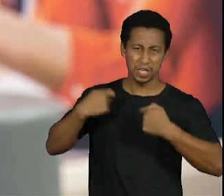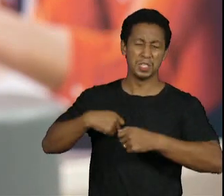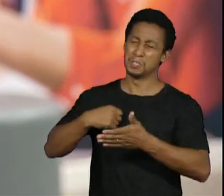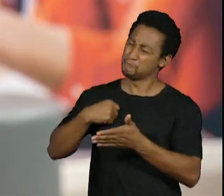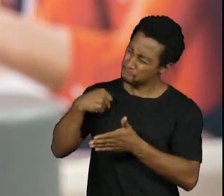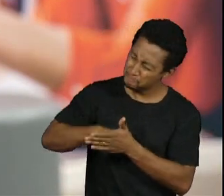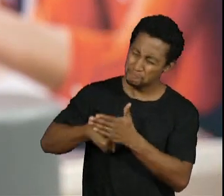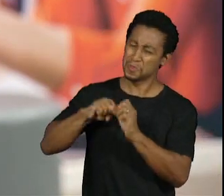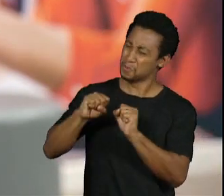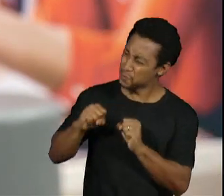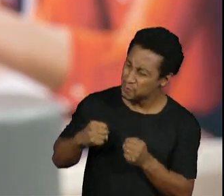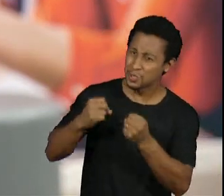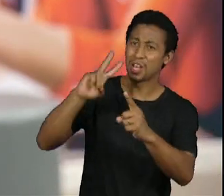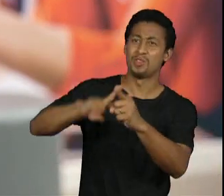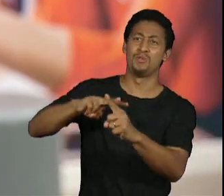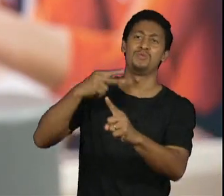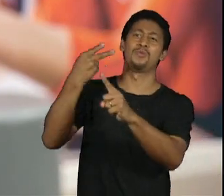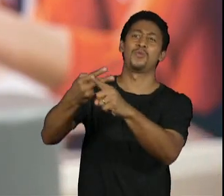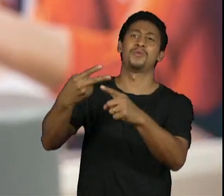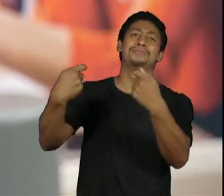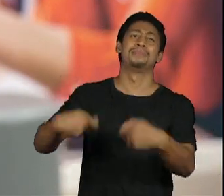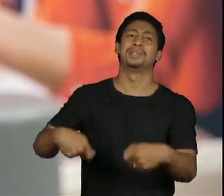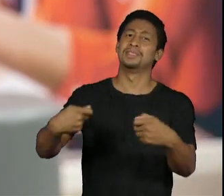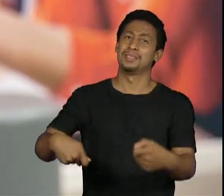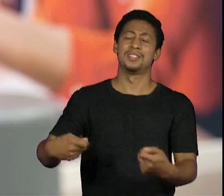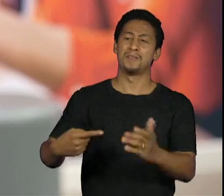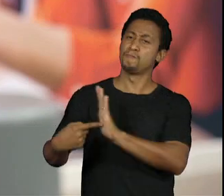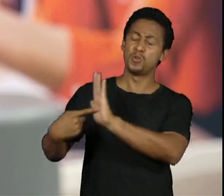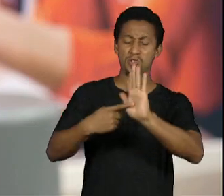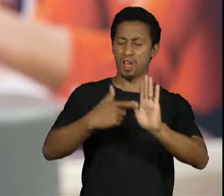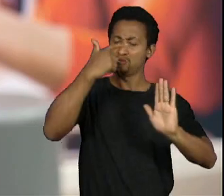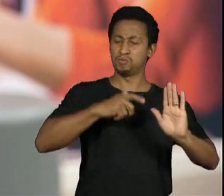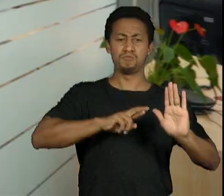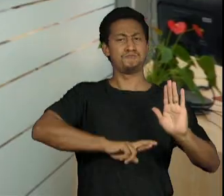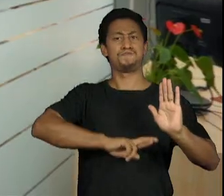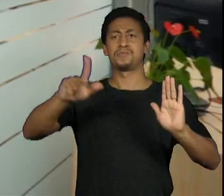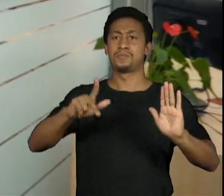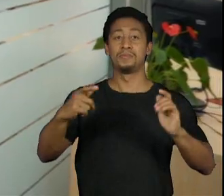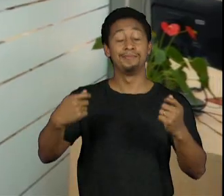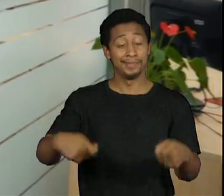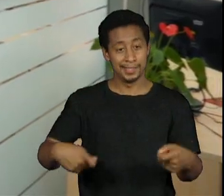sempre mostrar ter o seu diferencial você tem que ser o diferencial